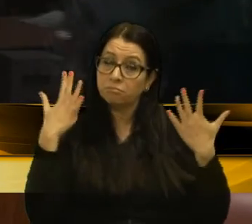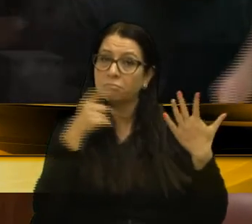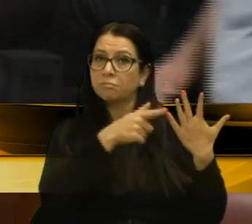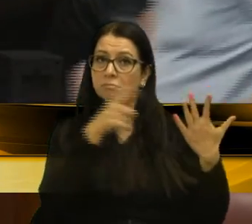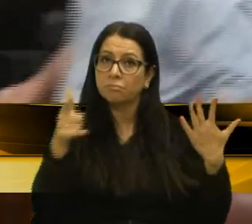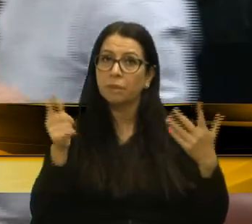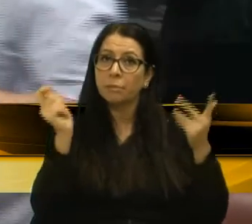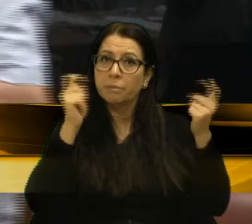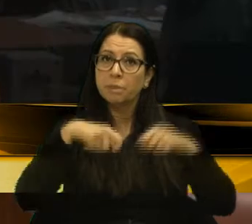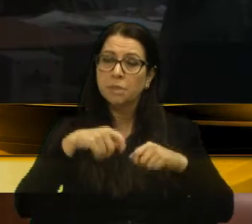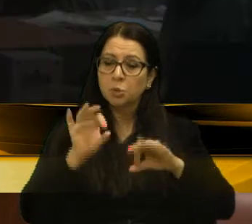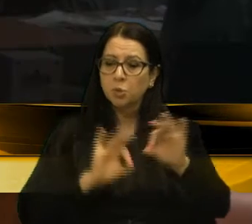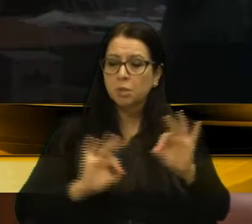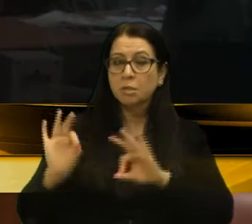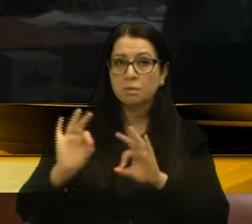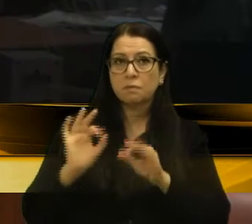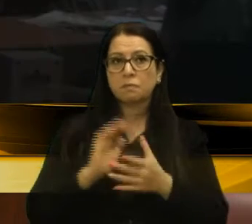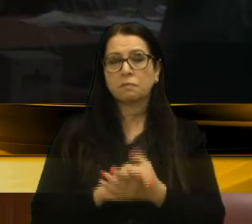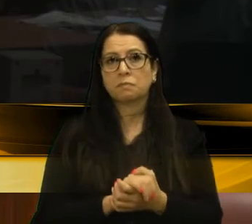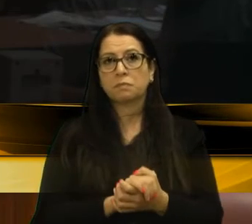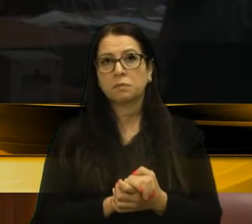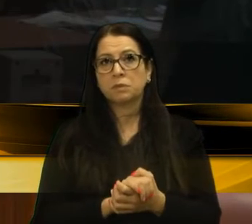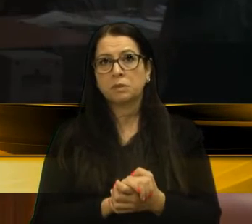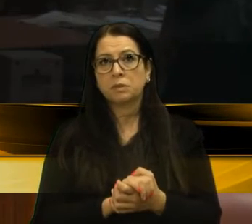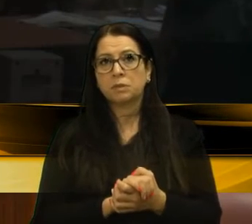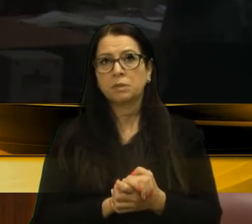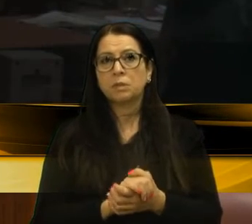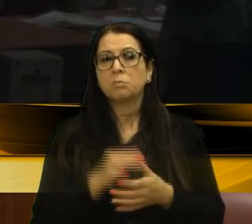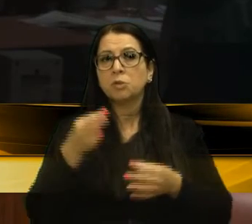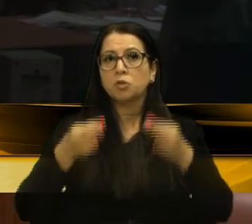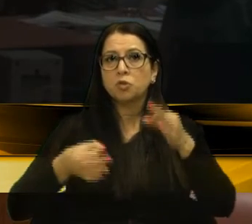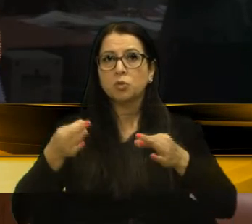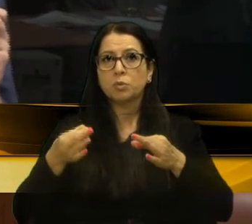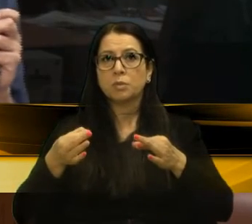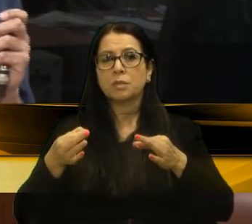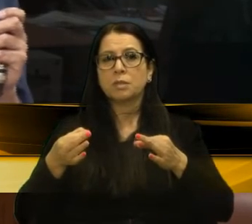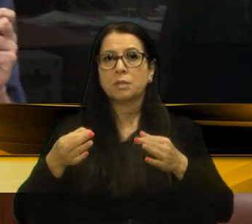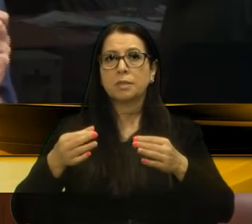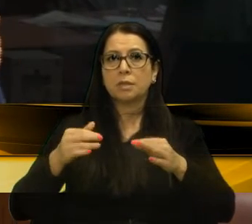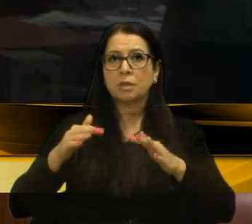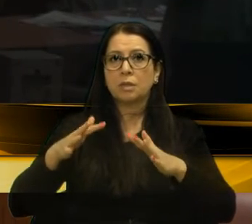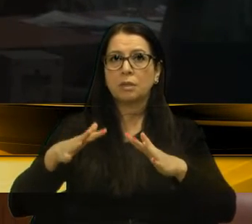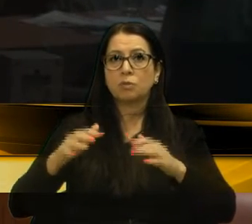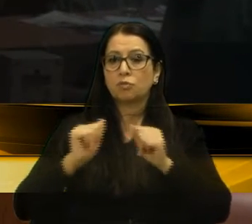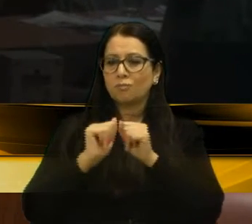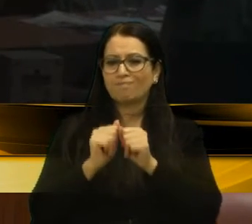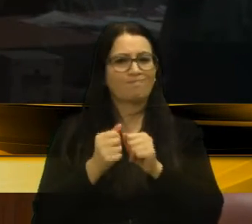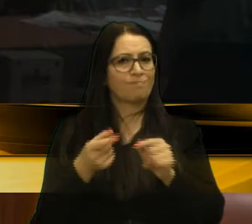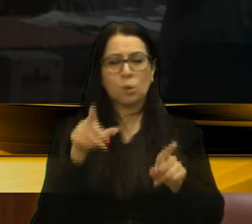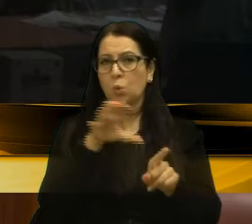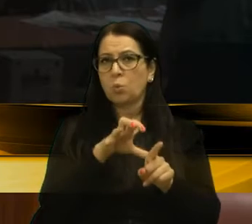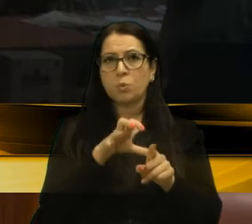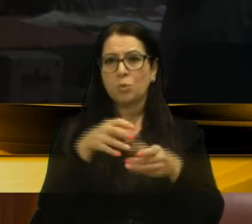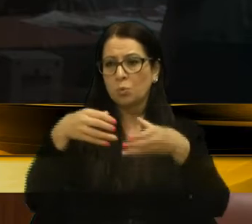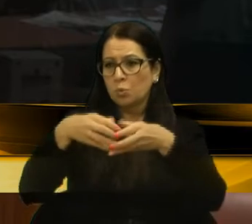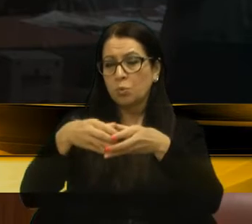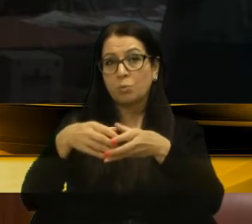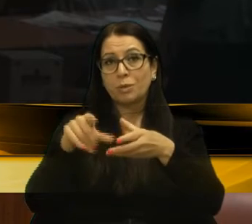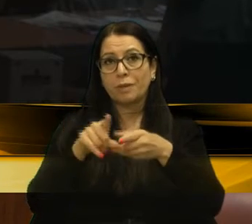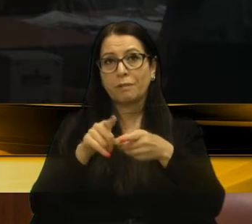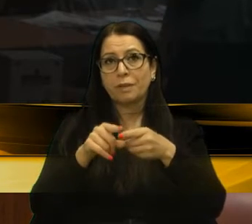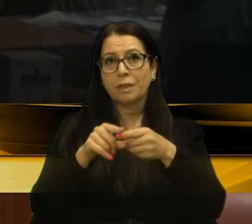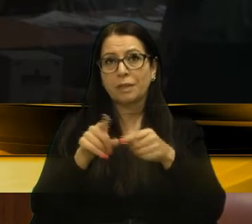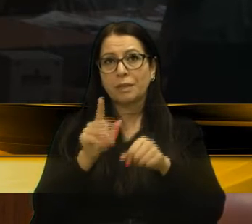pela capacidade de organização e de uma justa revolta com um pacote que vem a